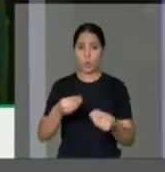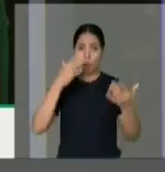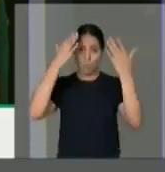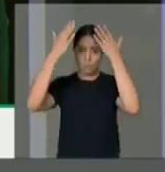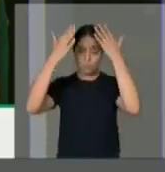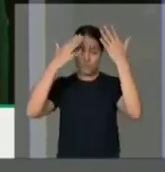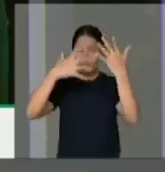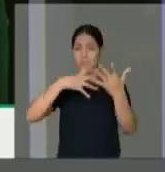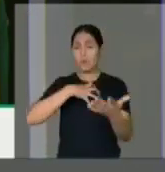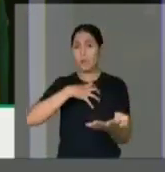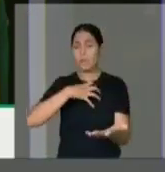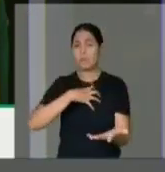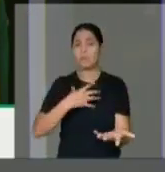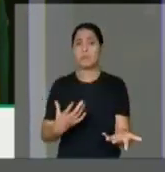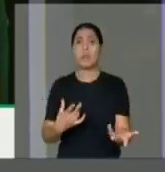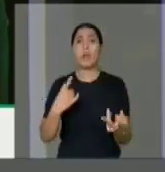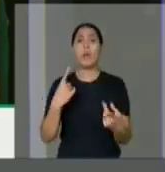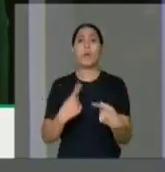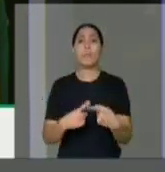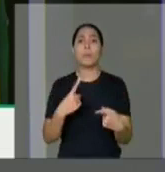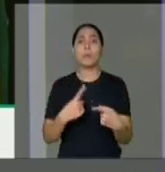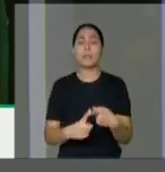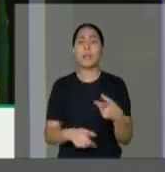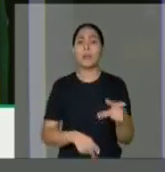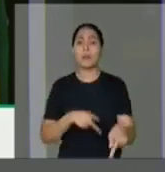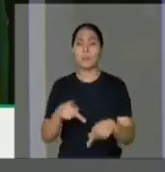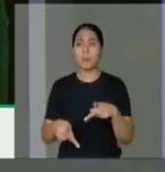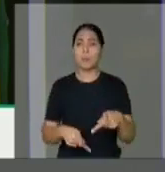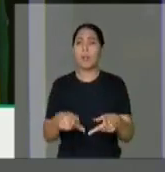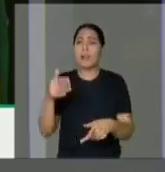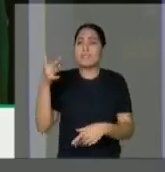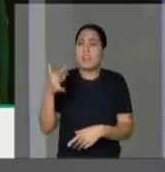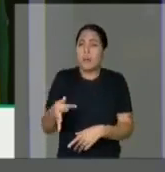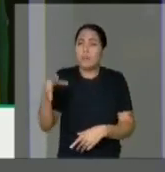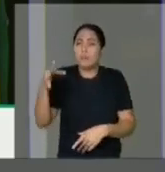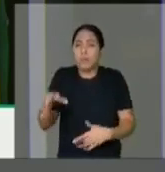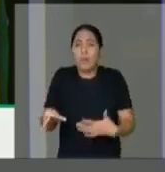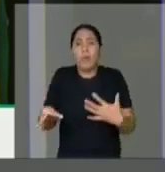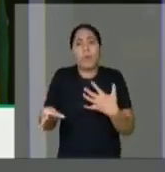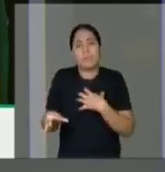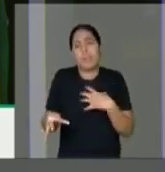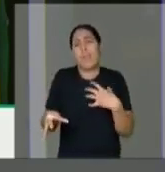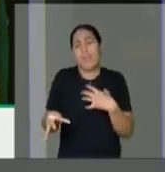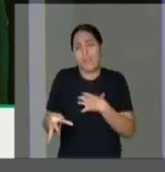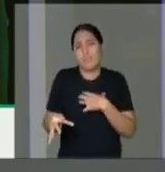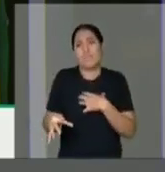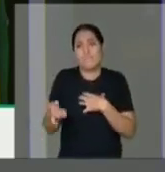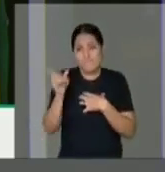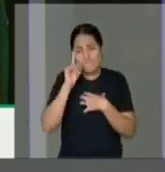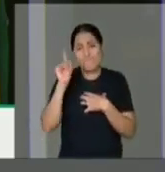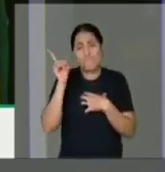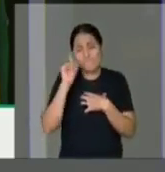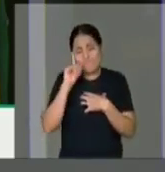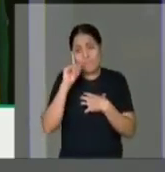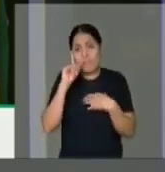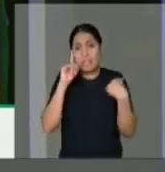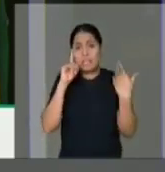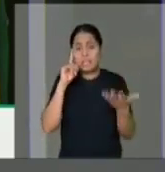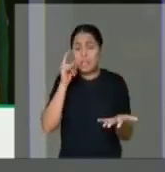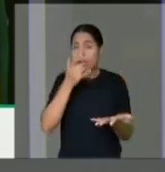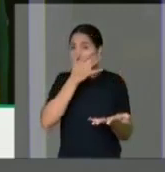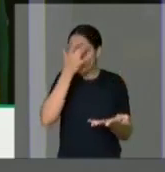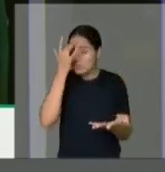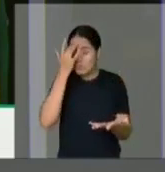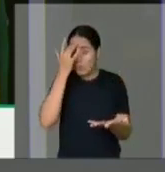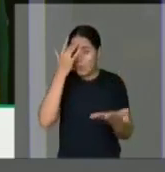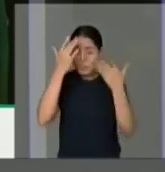O cidadão convive permanentemente com dor. E isso o deixa num estado